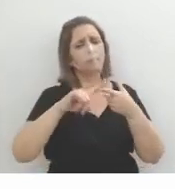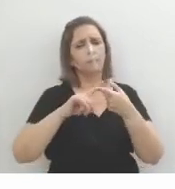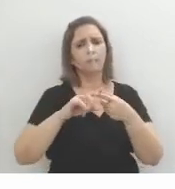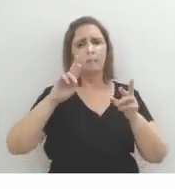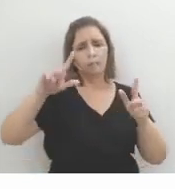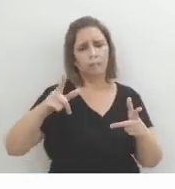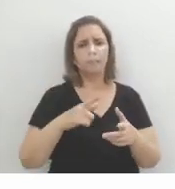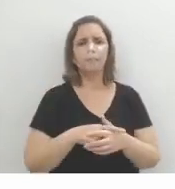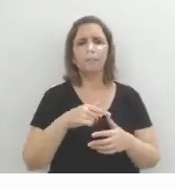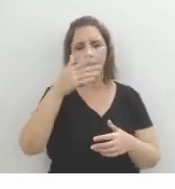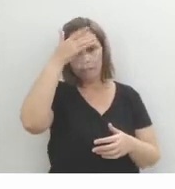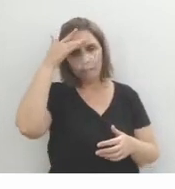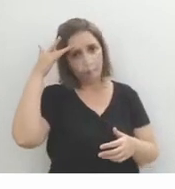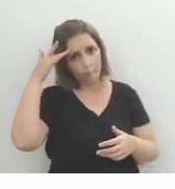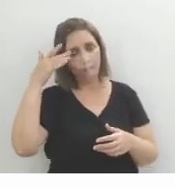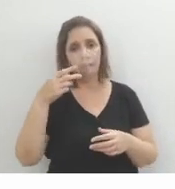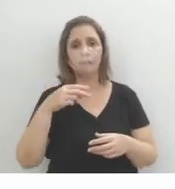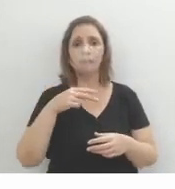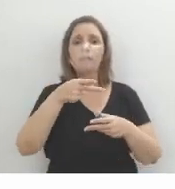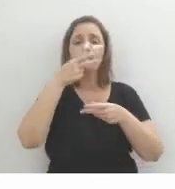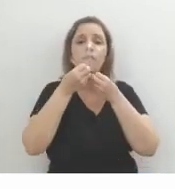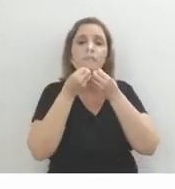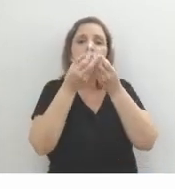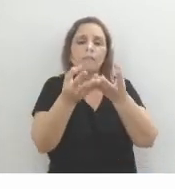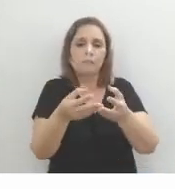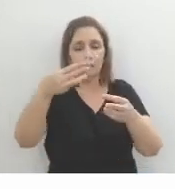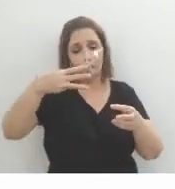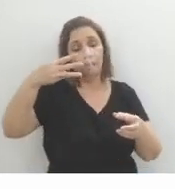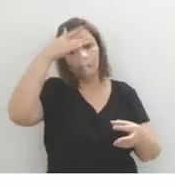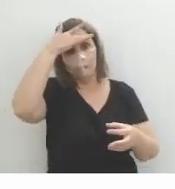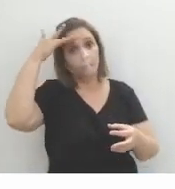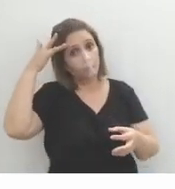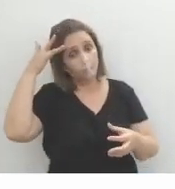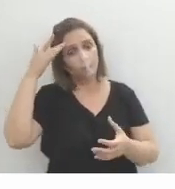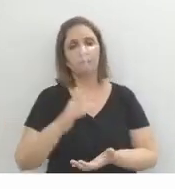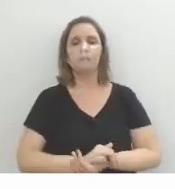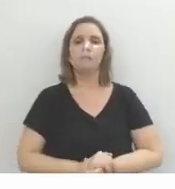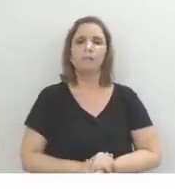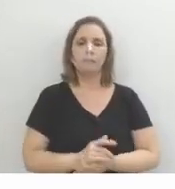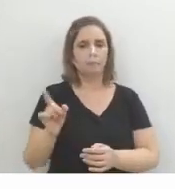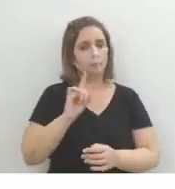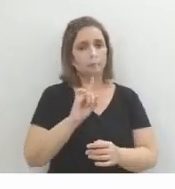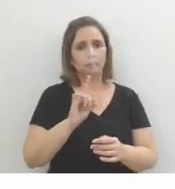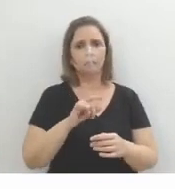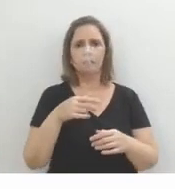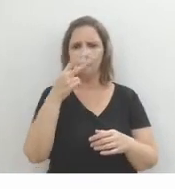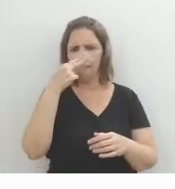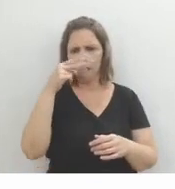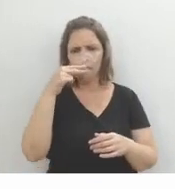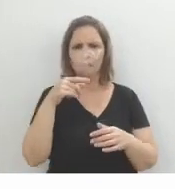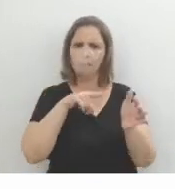acontece nessas obras, o narrador aqui se apresenta sob o foco da terceira pessoa. Mas nem por isso deixa de haver o mesmo